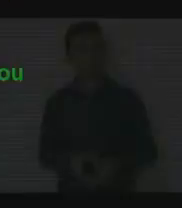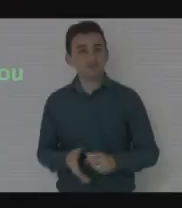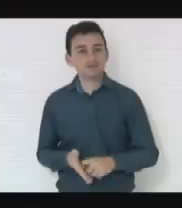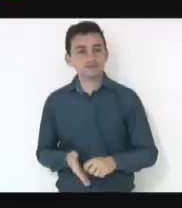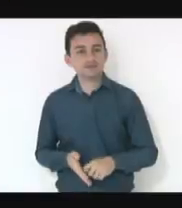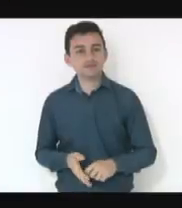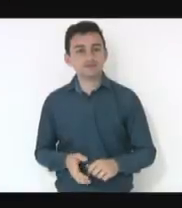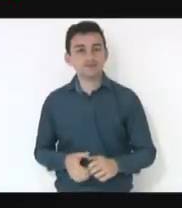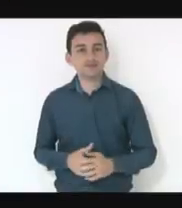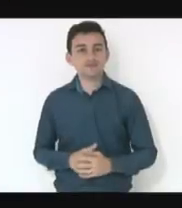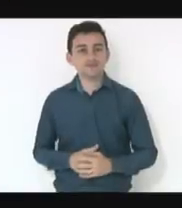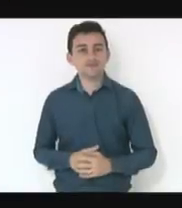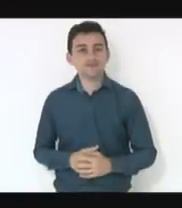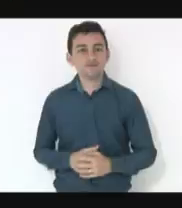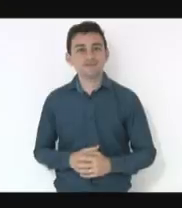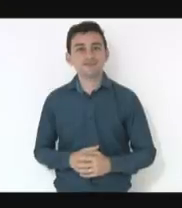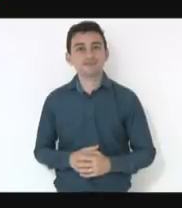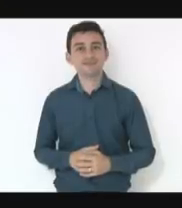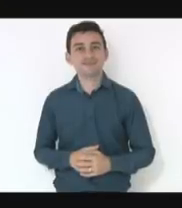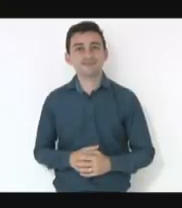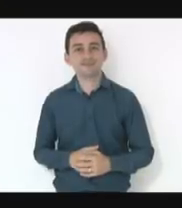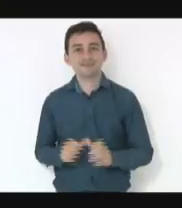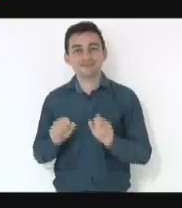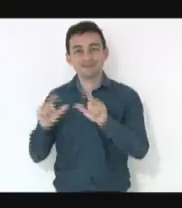abriu o painel para conferir os votos.